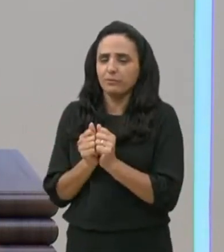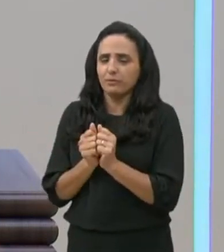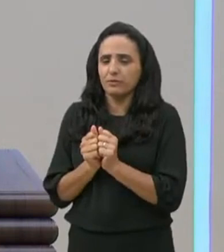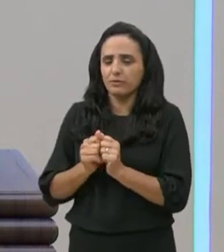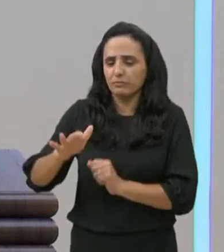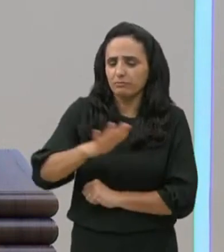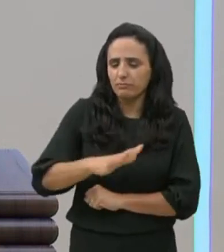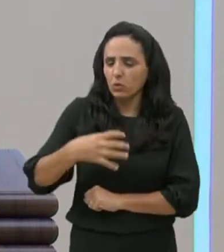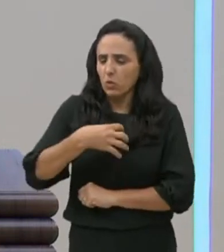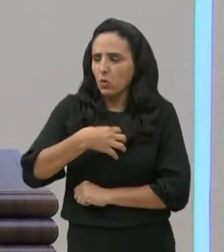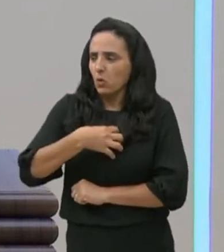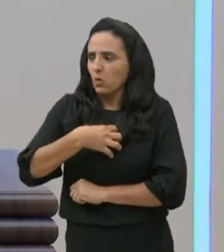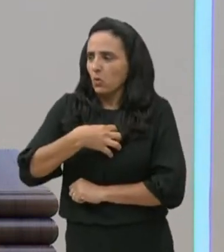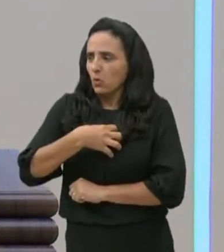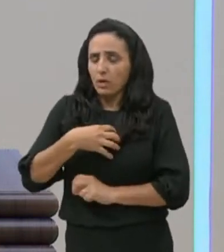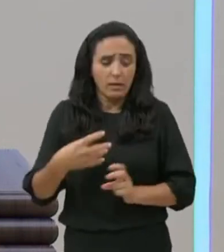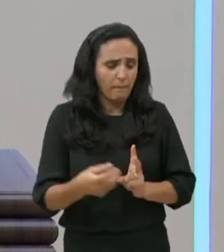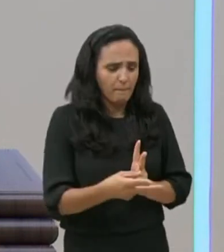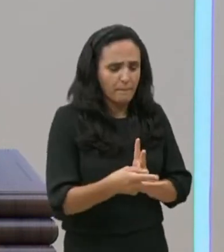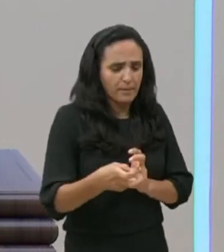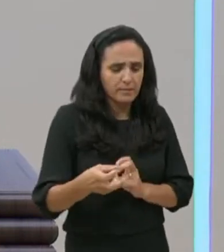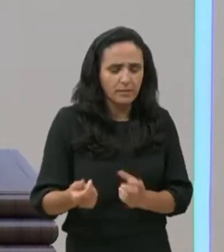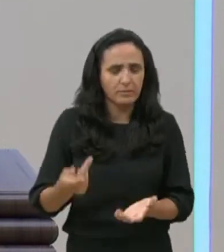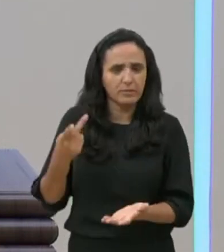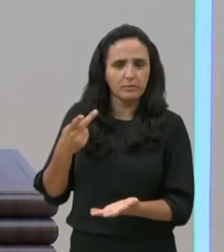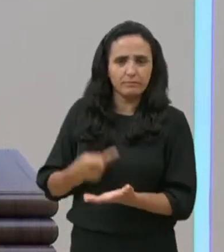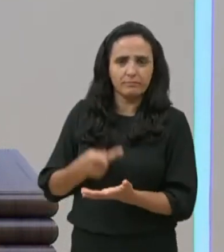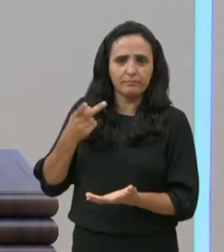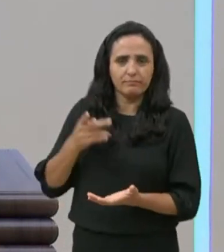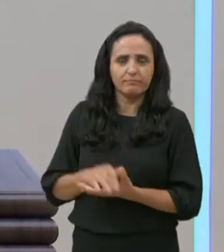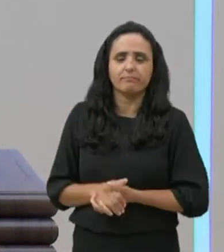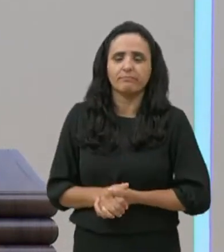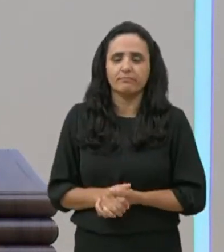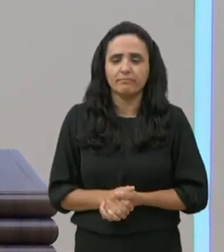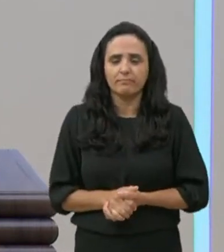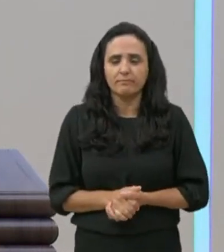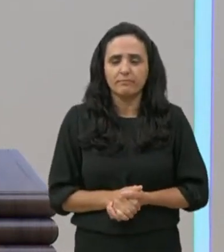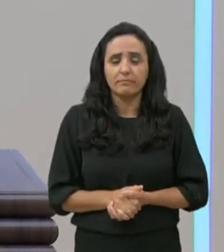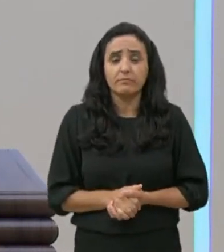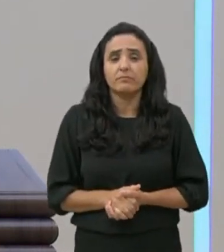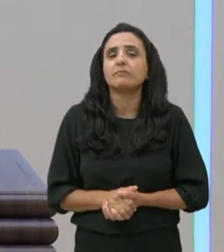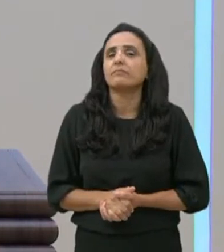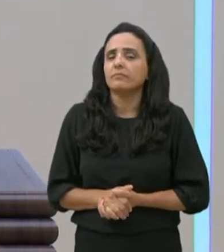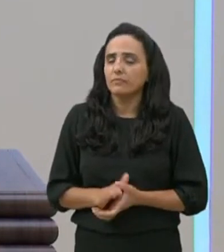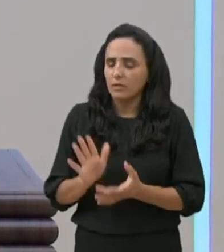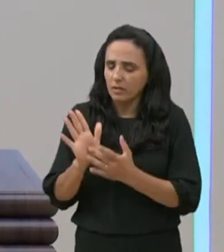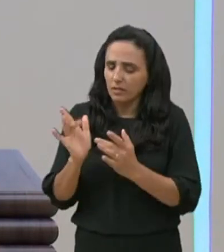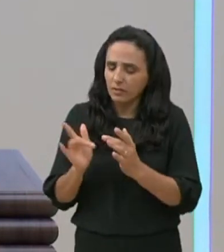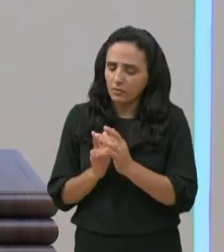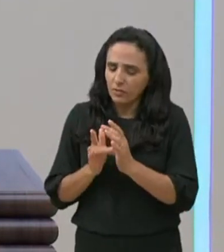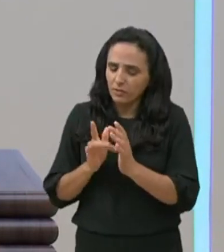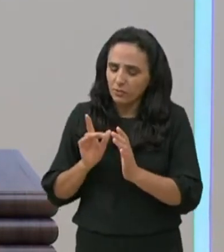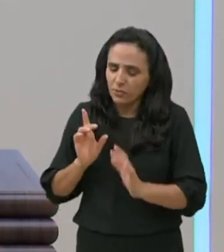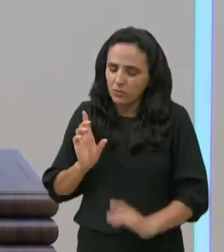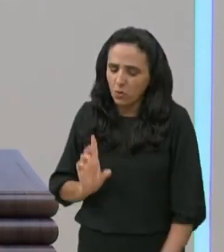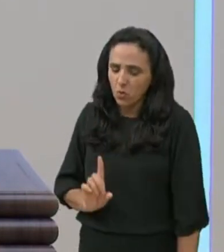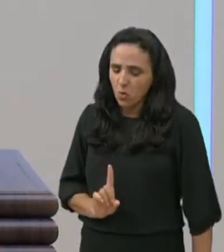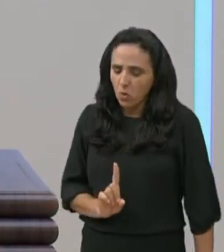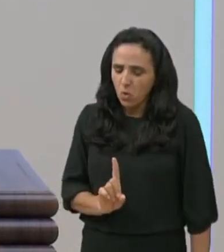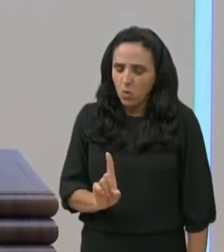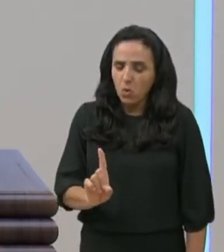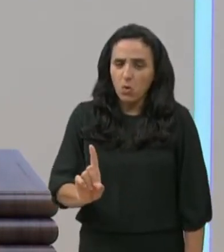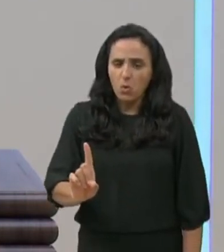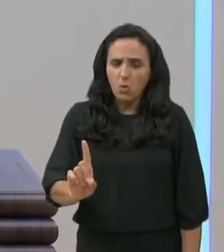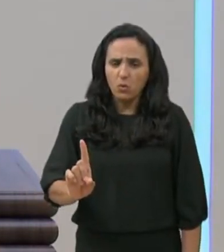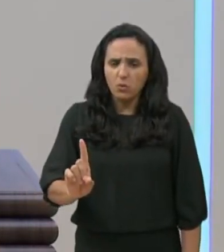chega, aos ouvidos, do centurião, de que Jesus, estava se aproximando, com os